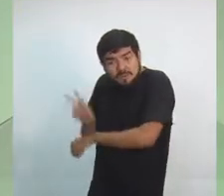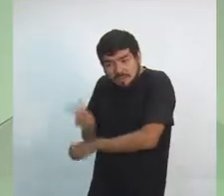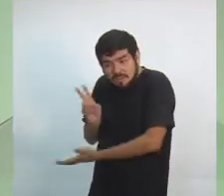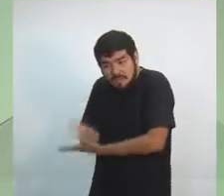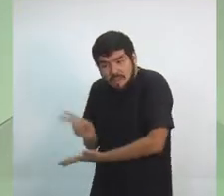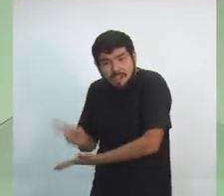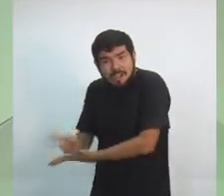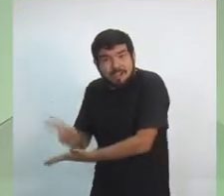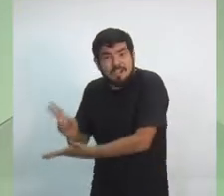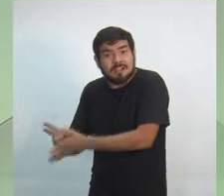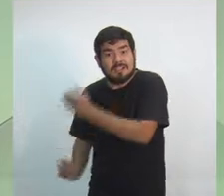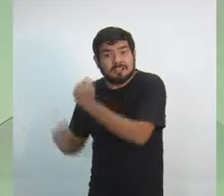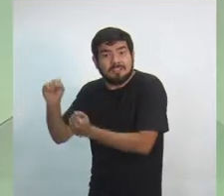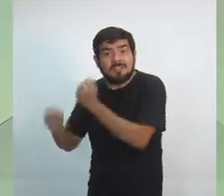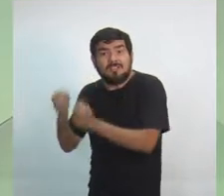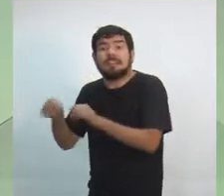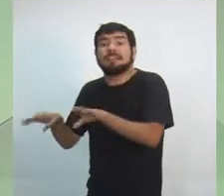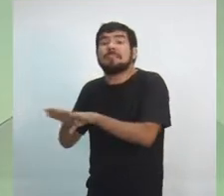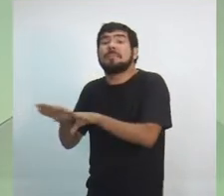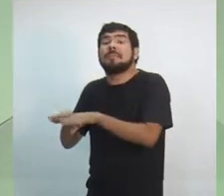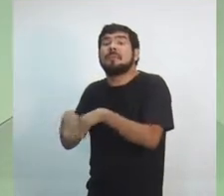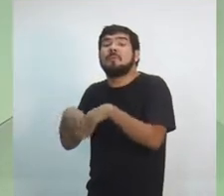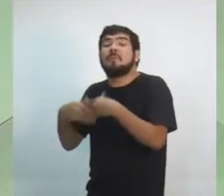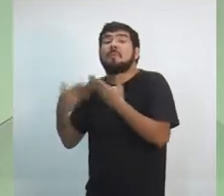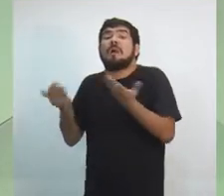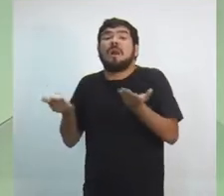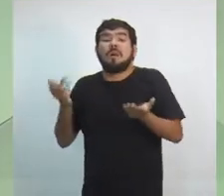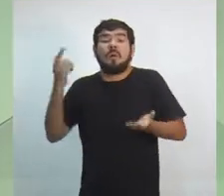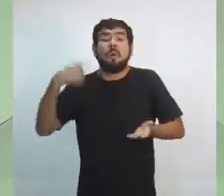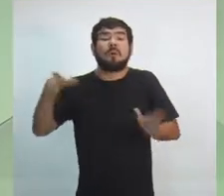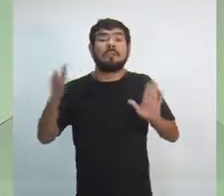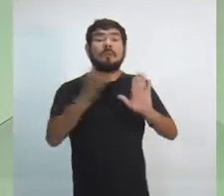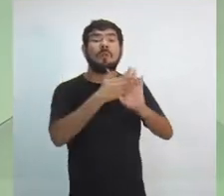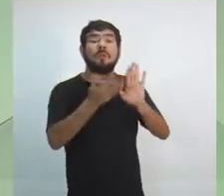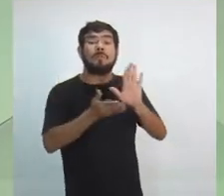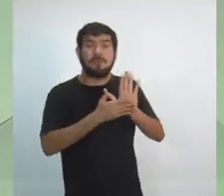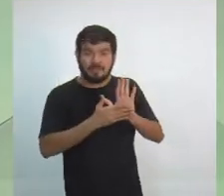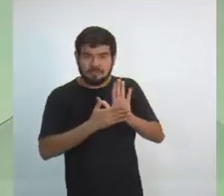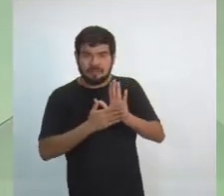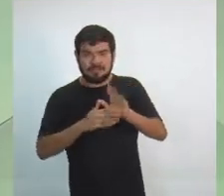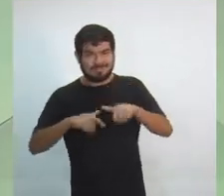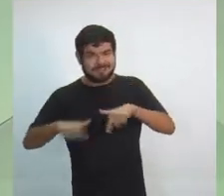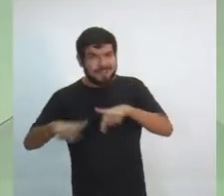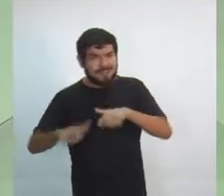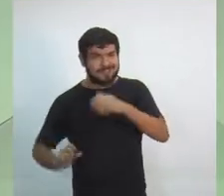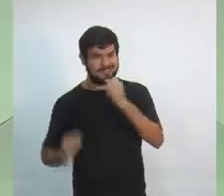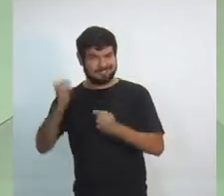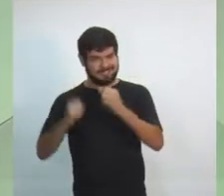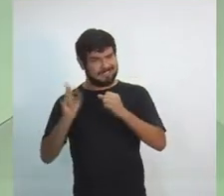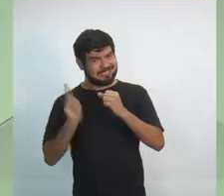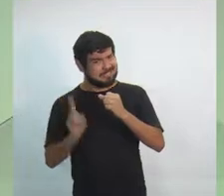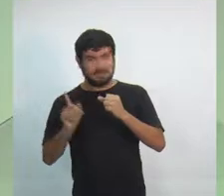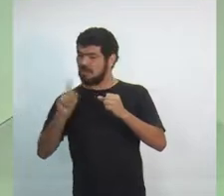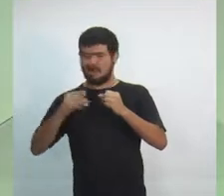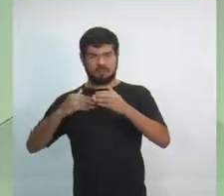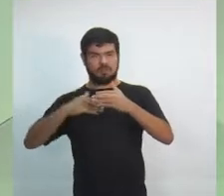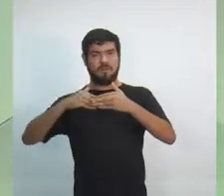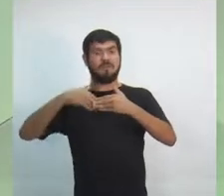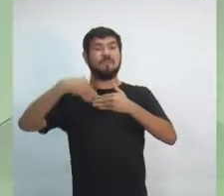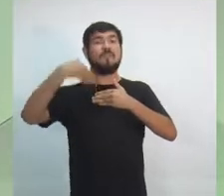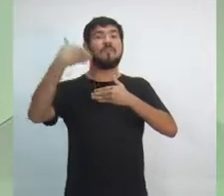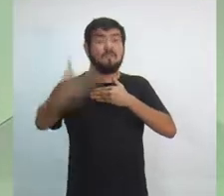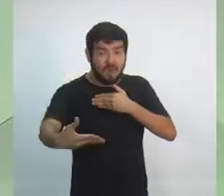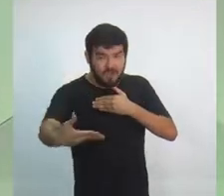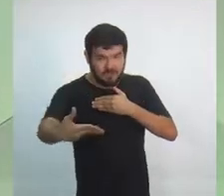disso, quais são as outras propostas para que gere emprego e renda também fora da Zona Franca. São duas perguntas dentro de